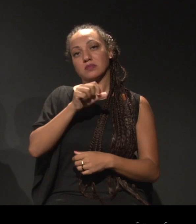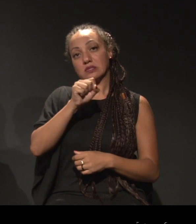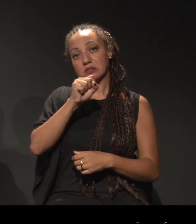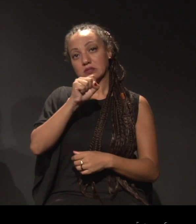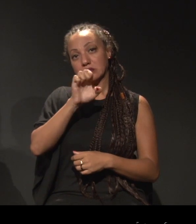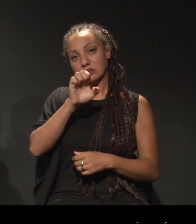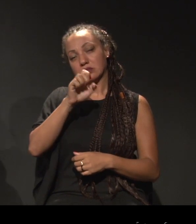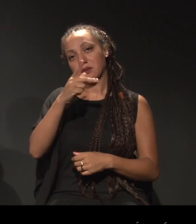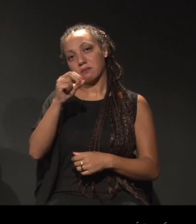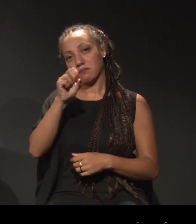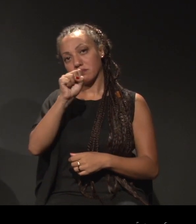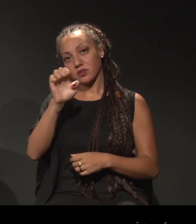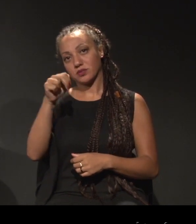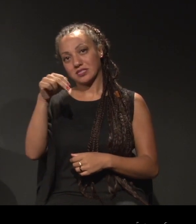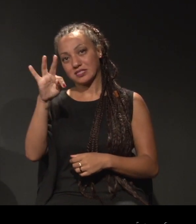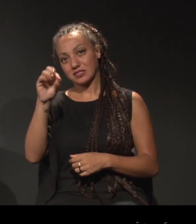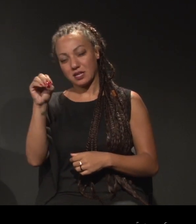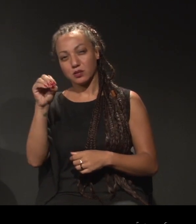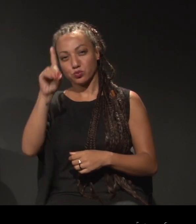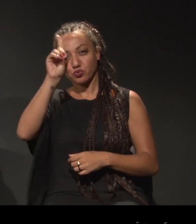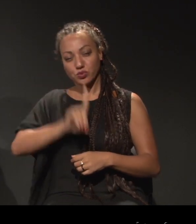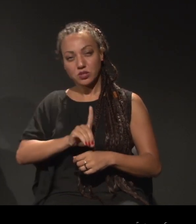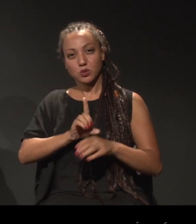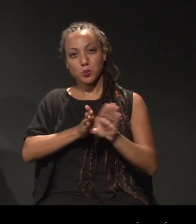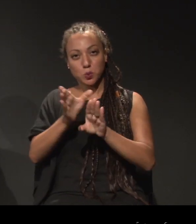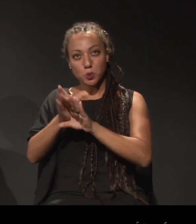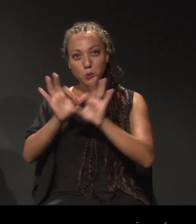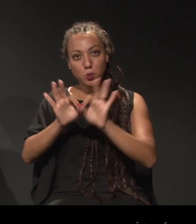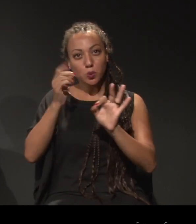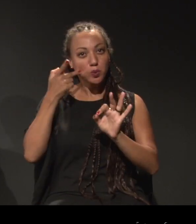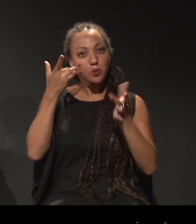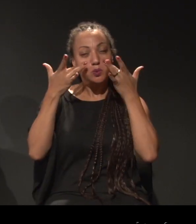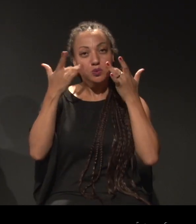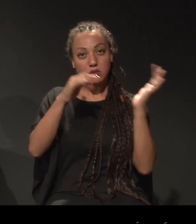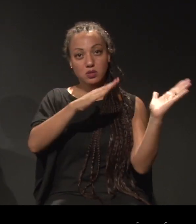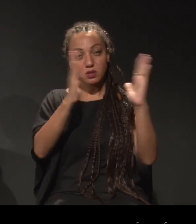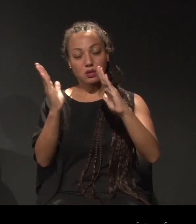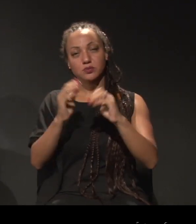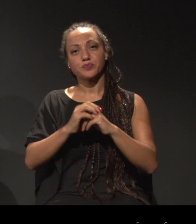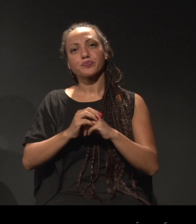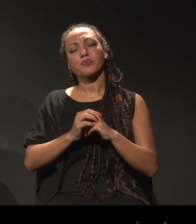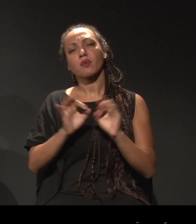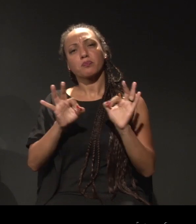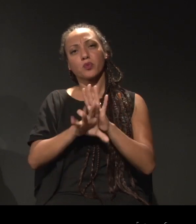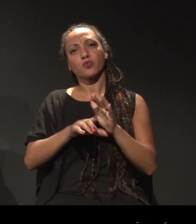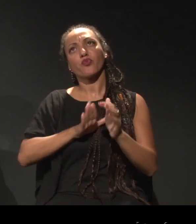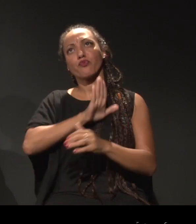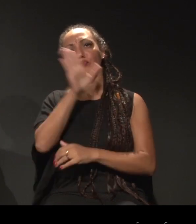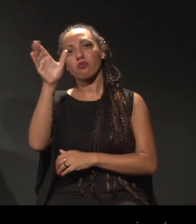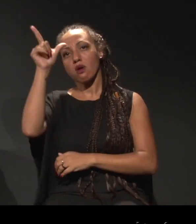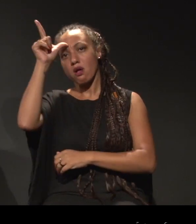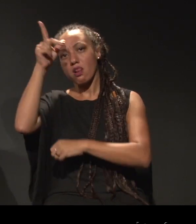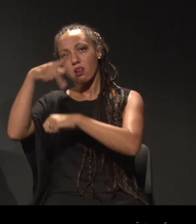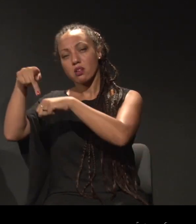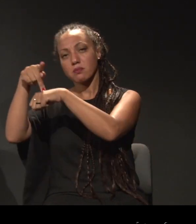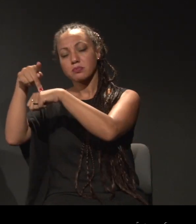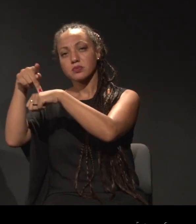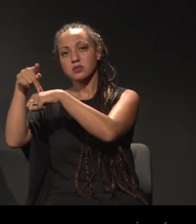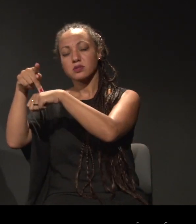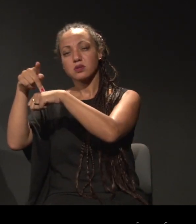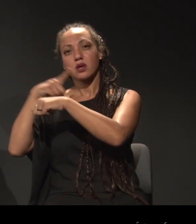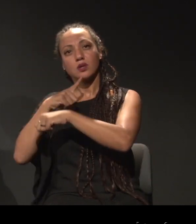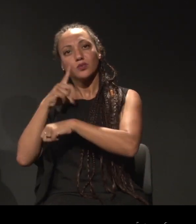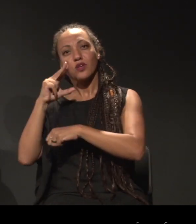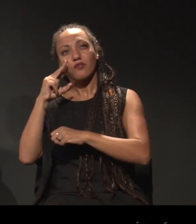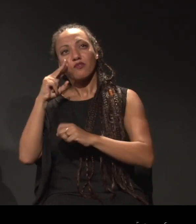E logo depois eu vou para a Alemanha. E aí eu tenho uma visão da Alemanha, uma visão do Brasil, uma visão de mim mesmo,